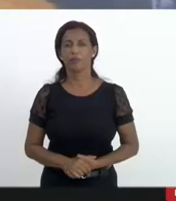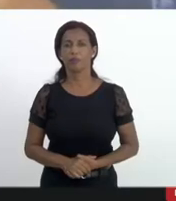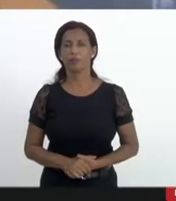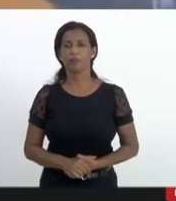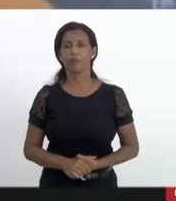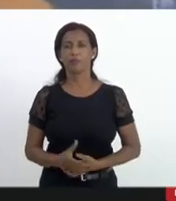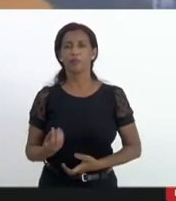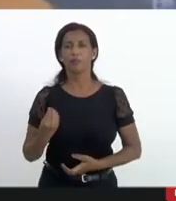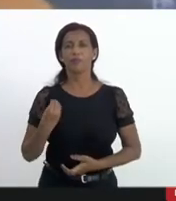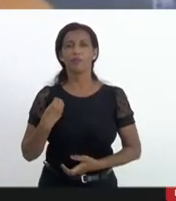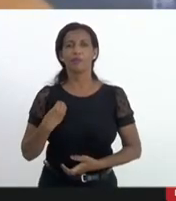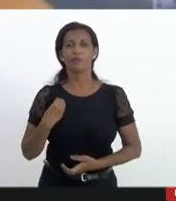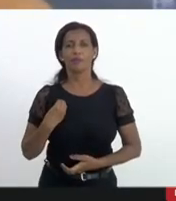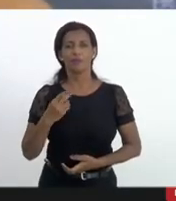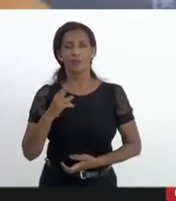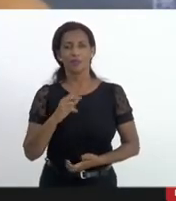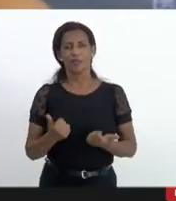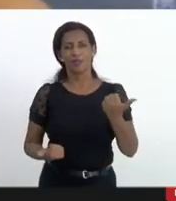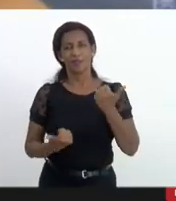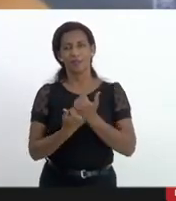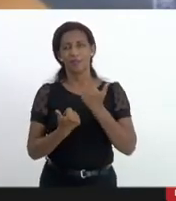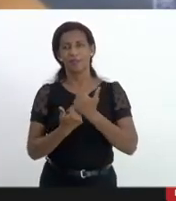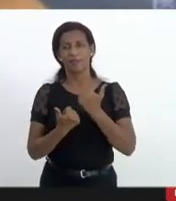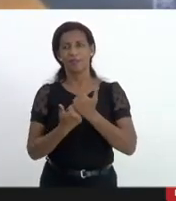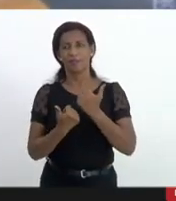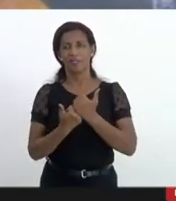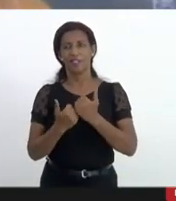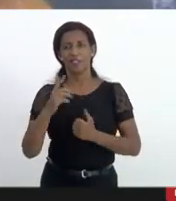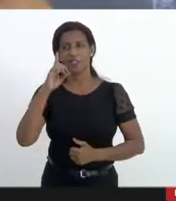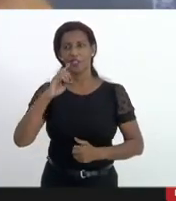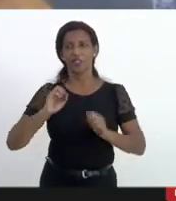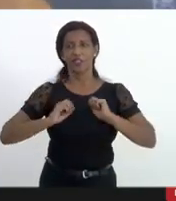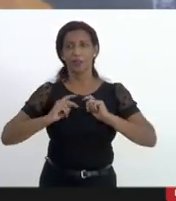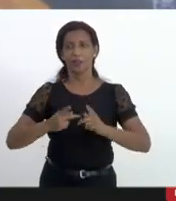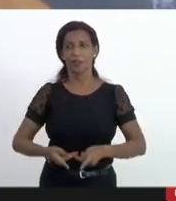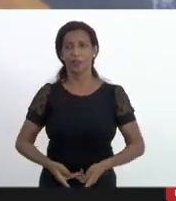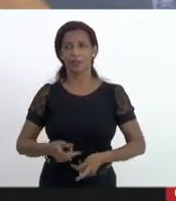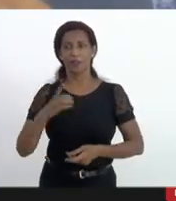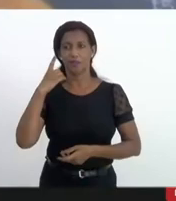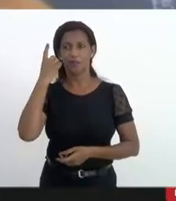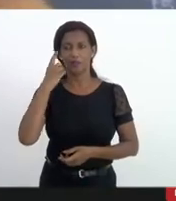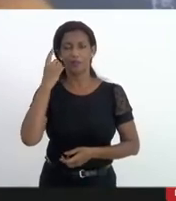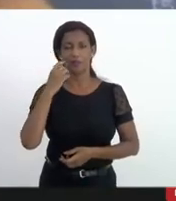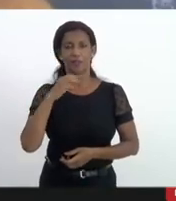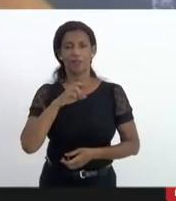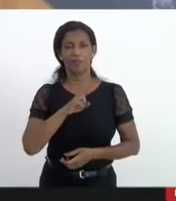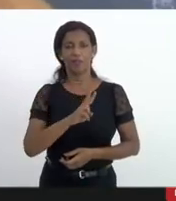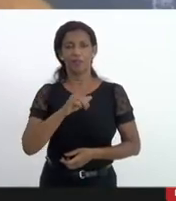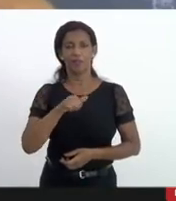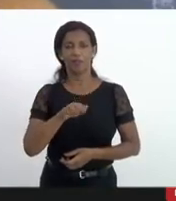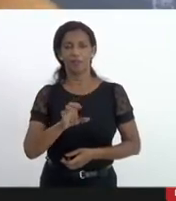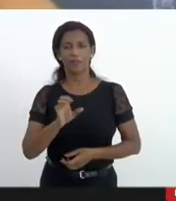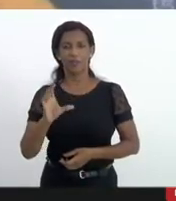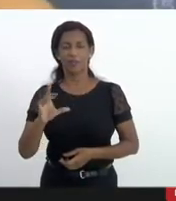aqui a presença do nosso vice-presidente da Comissão de Defesa dos Direitos Humanos deputado Carlos Mink